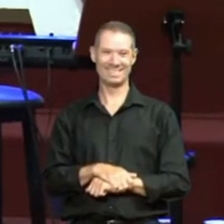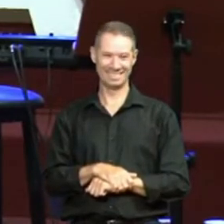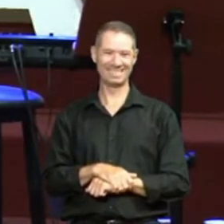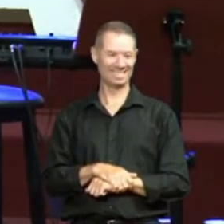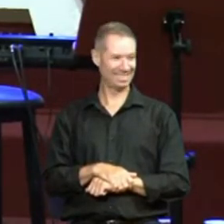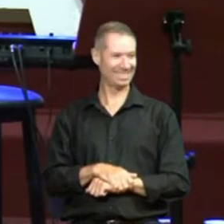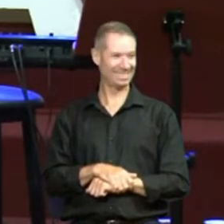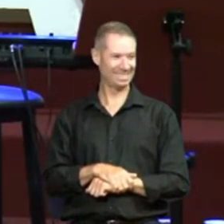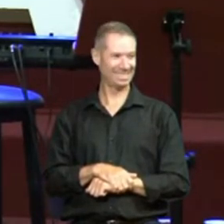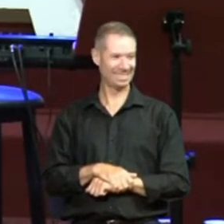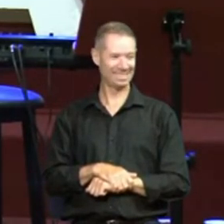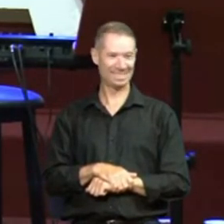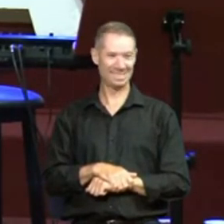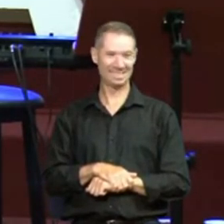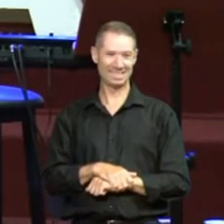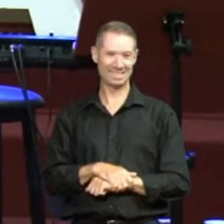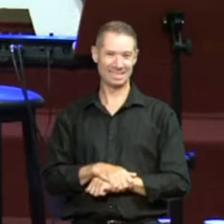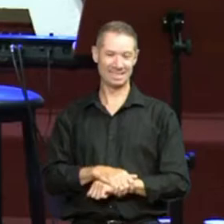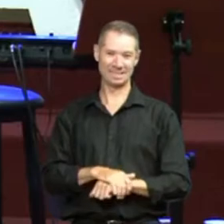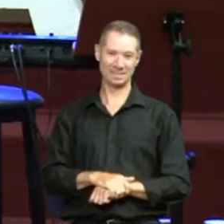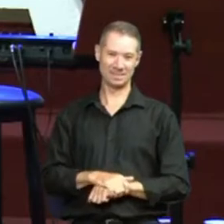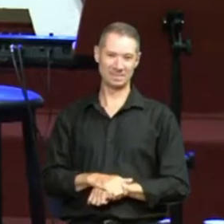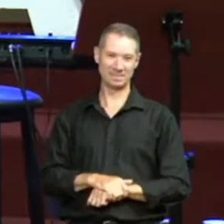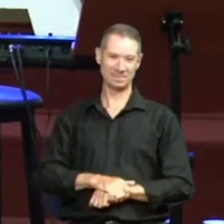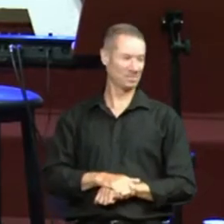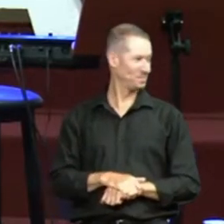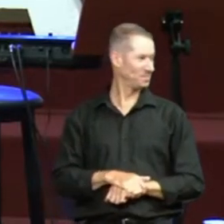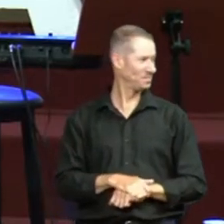Vocês viram que legal? Tudo bem.